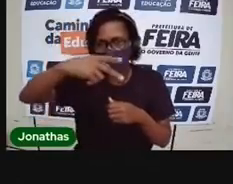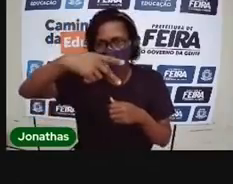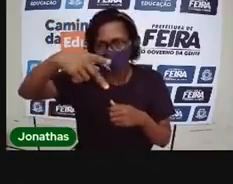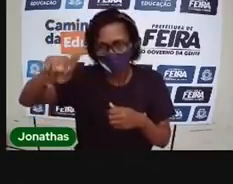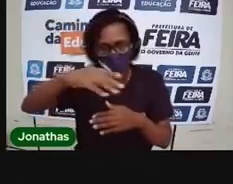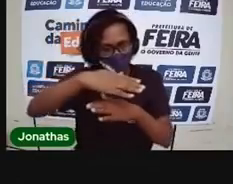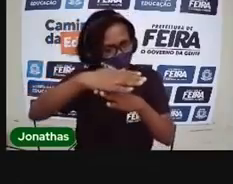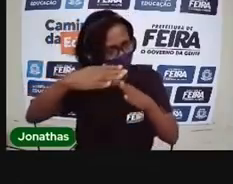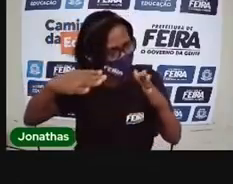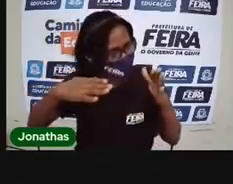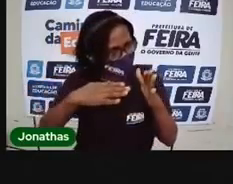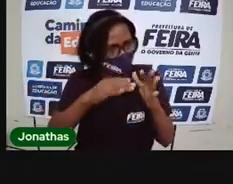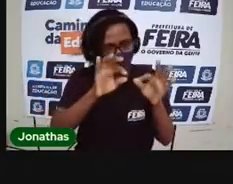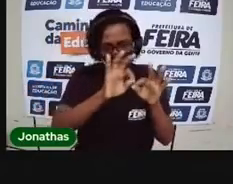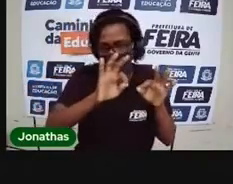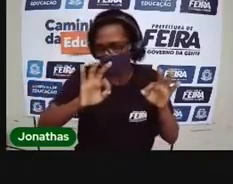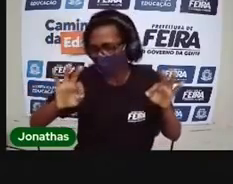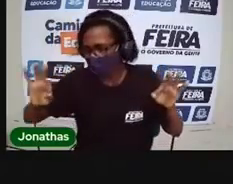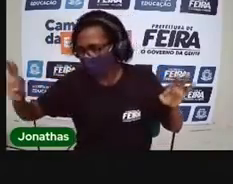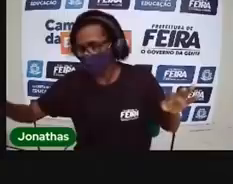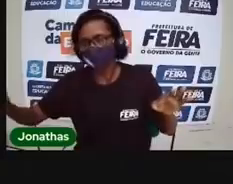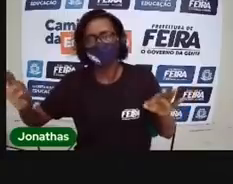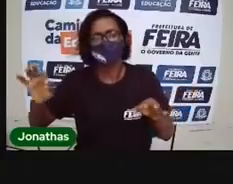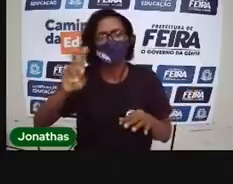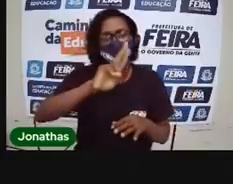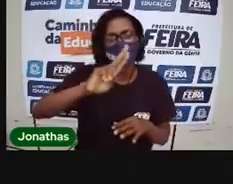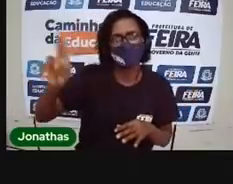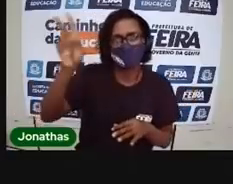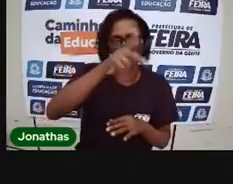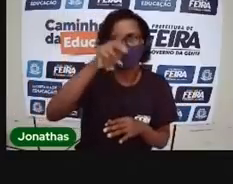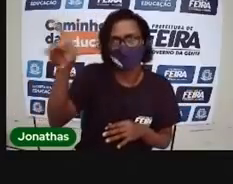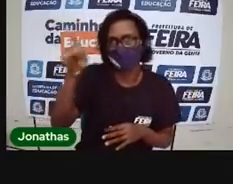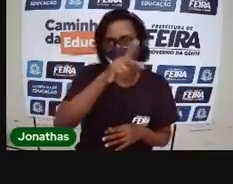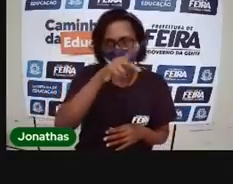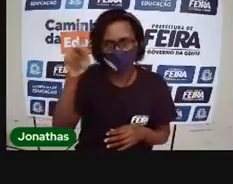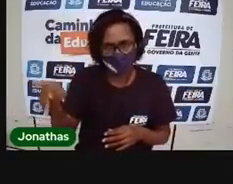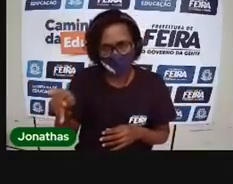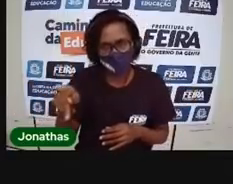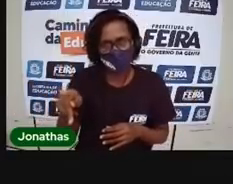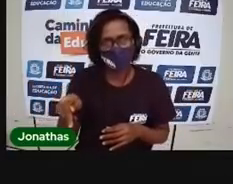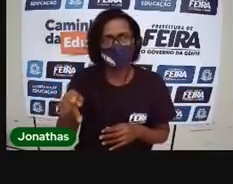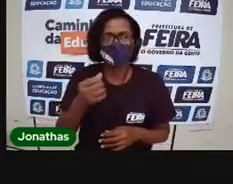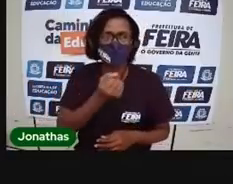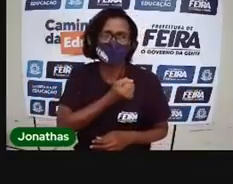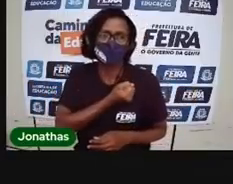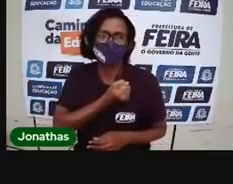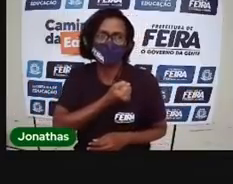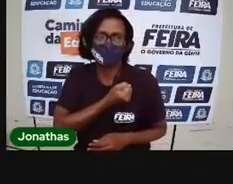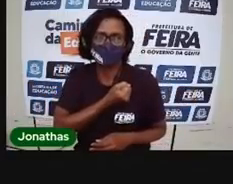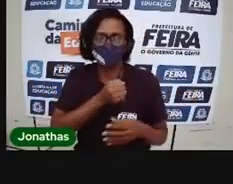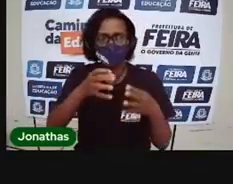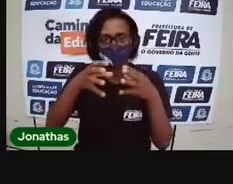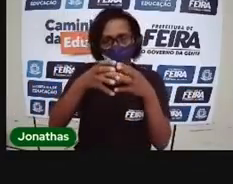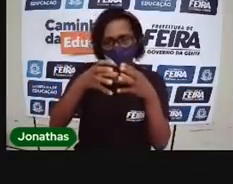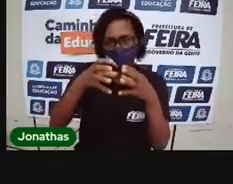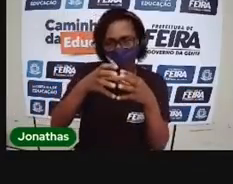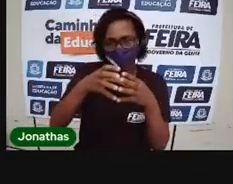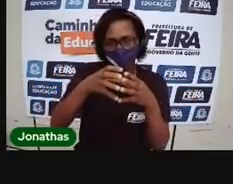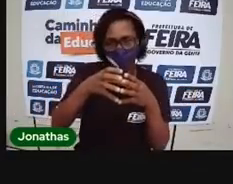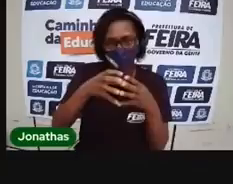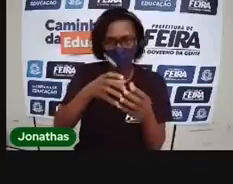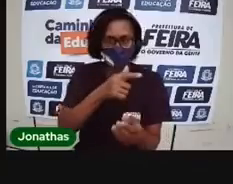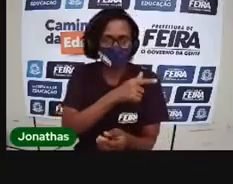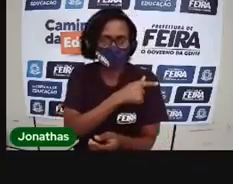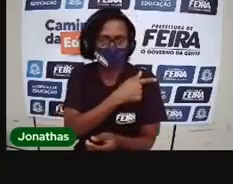O nome do seu professor e da sua professora. O número ou a letra da sua turma. E a data de hoje.